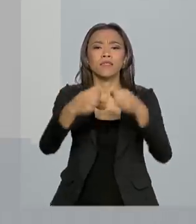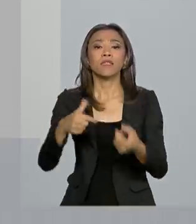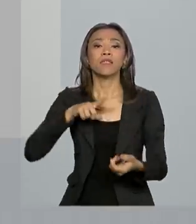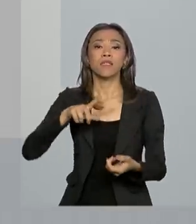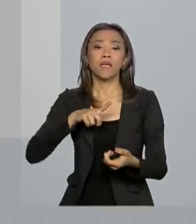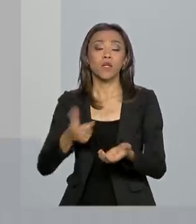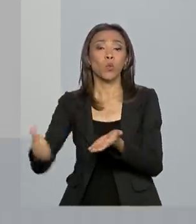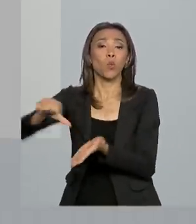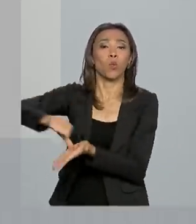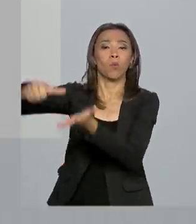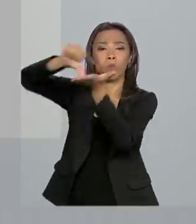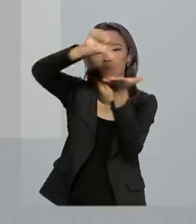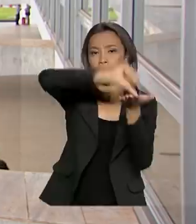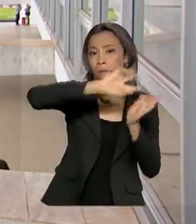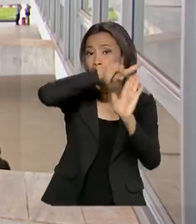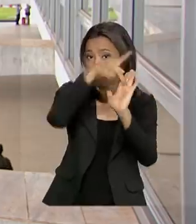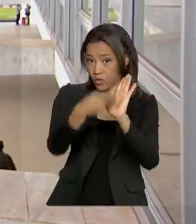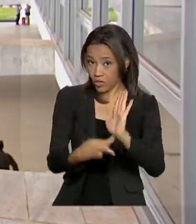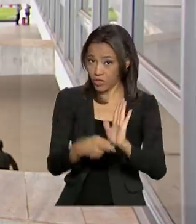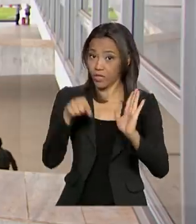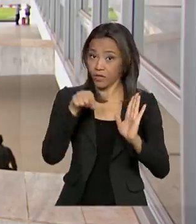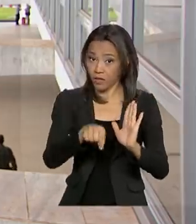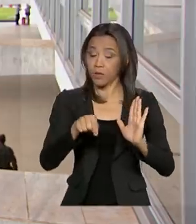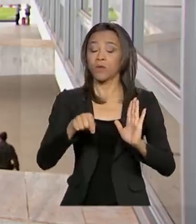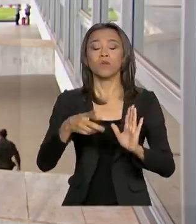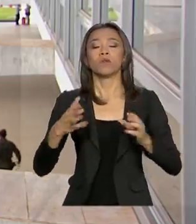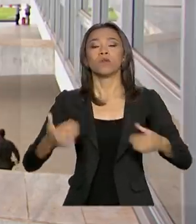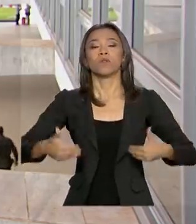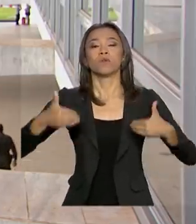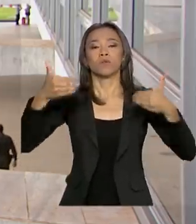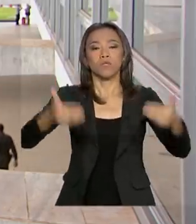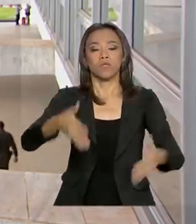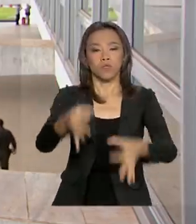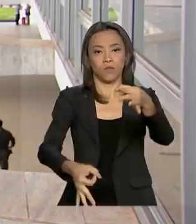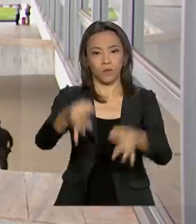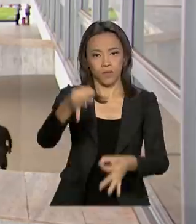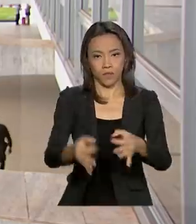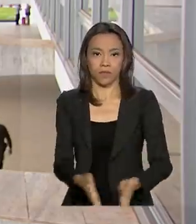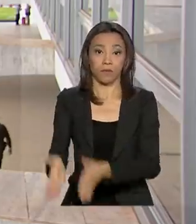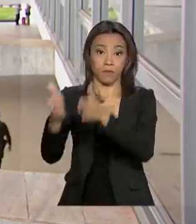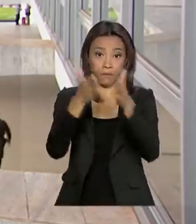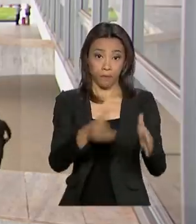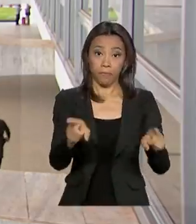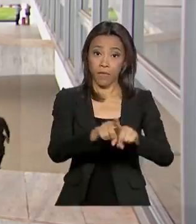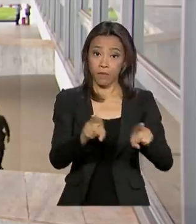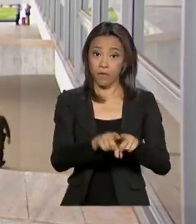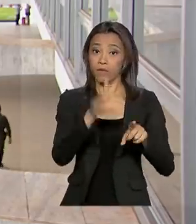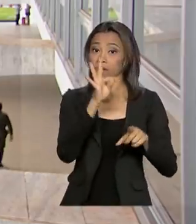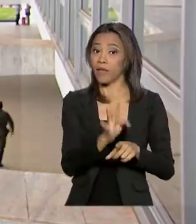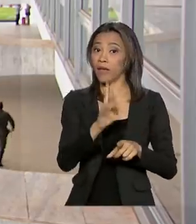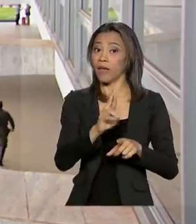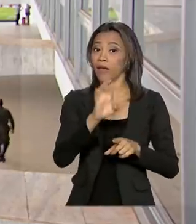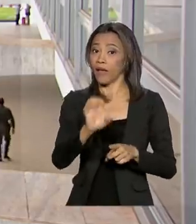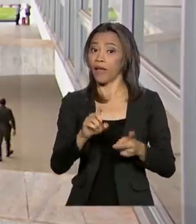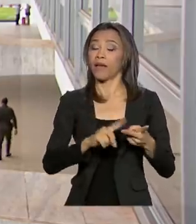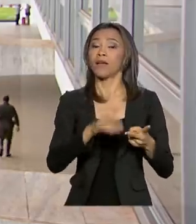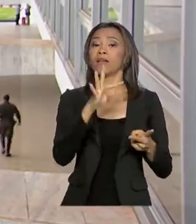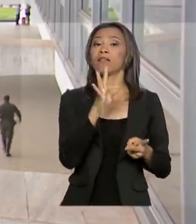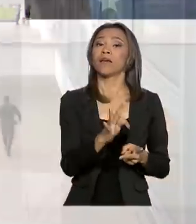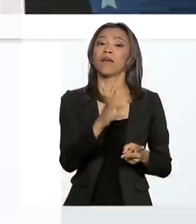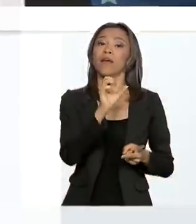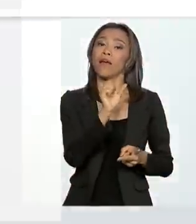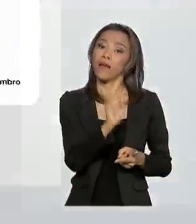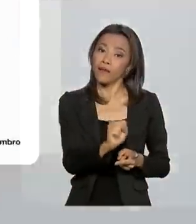do Ministério da Justiça e Segurança Pública. Também a autorização pelo TRE, pelo TSE, do uso de